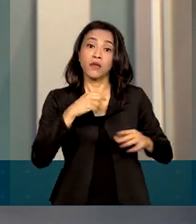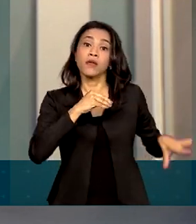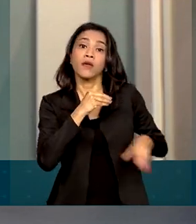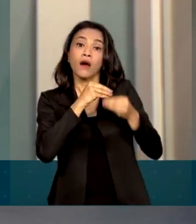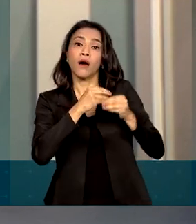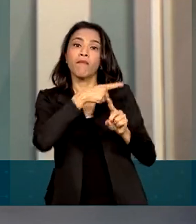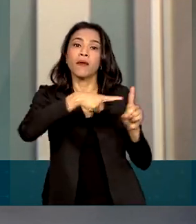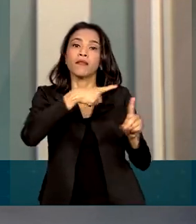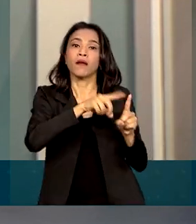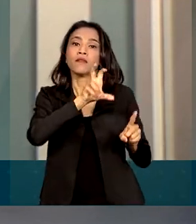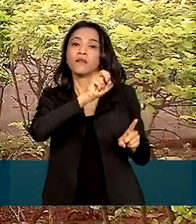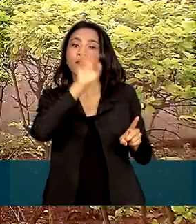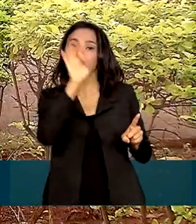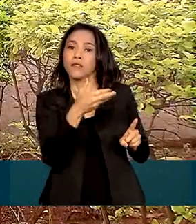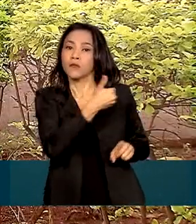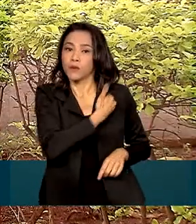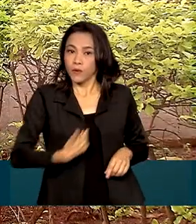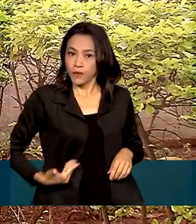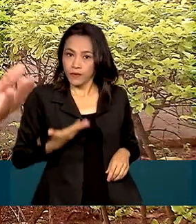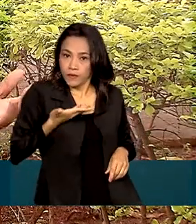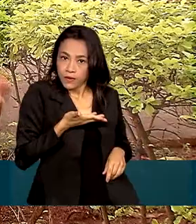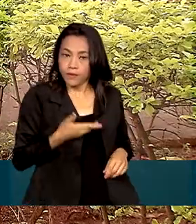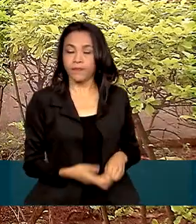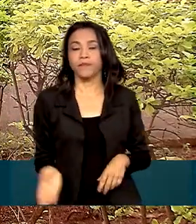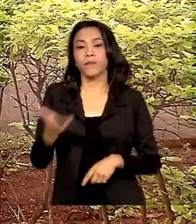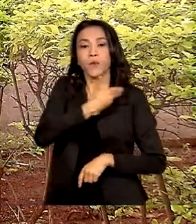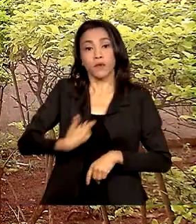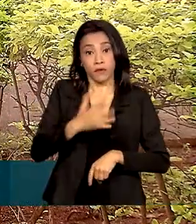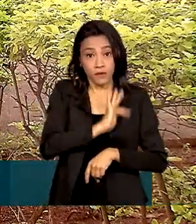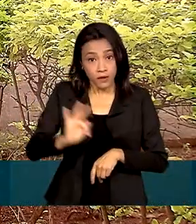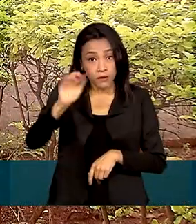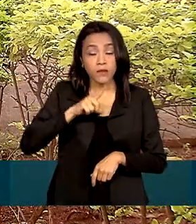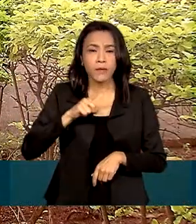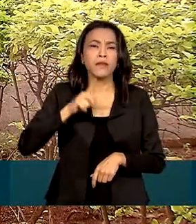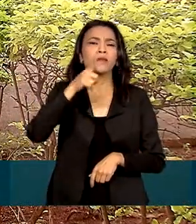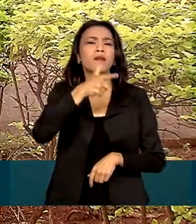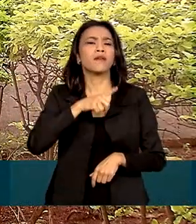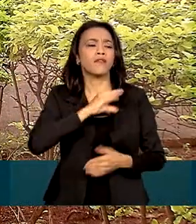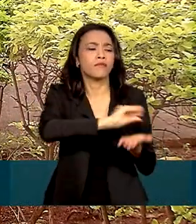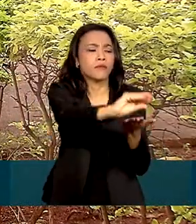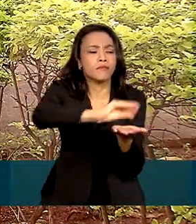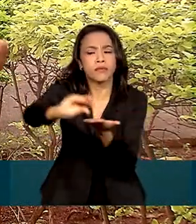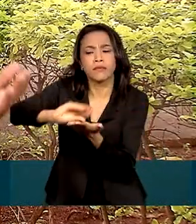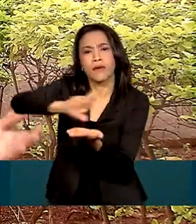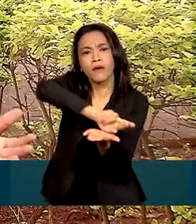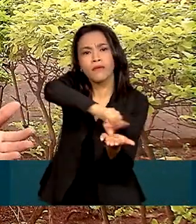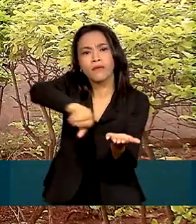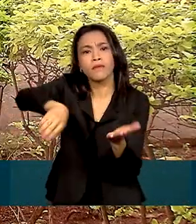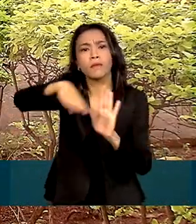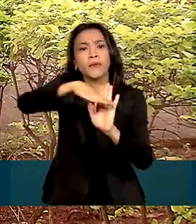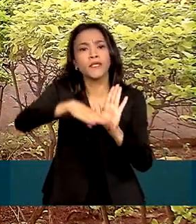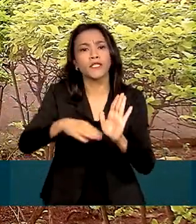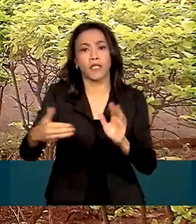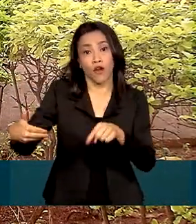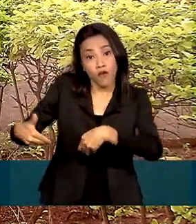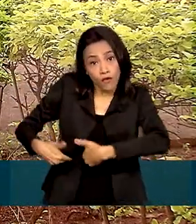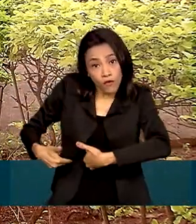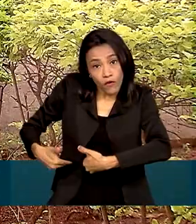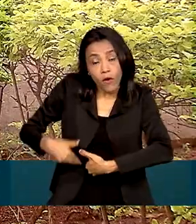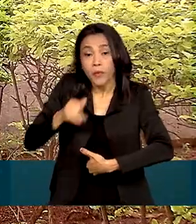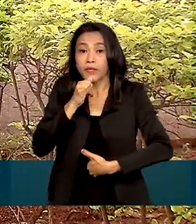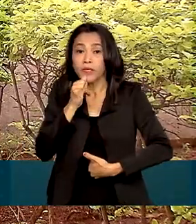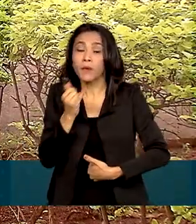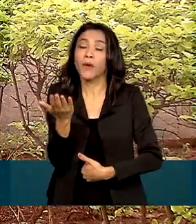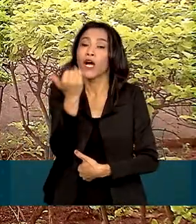salário mínimo do Estado brasileiro. O governo federal também investiu em outras políticas públicas de combate à fome, como o Alimenta Brasil,